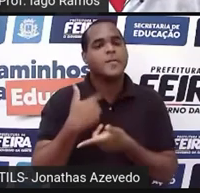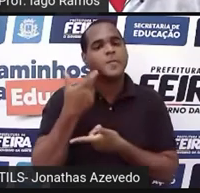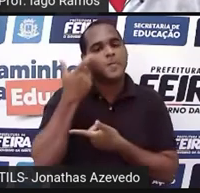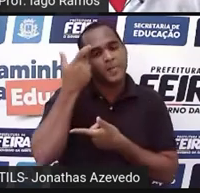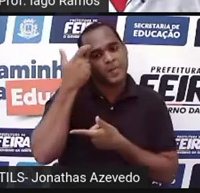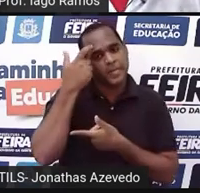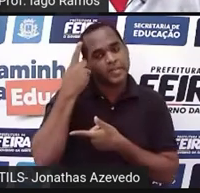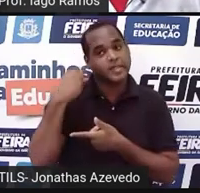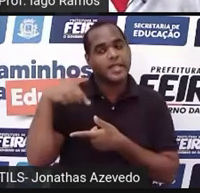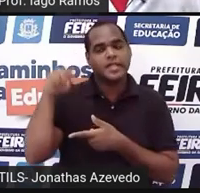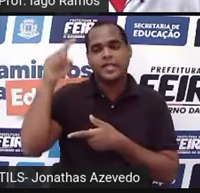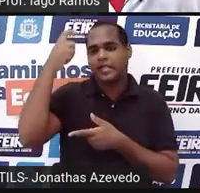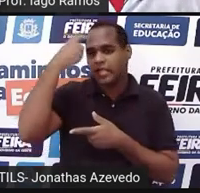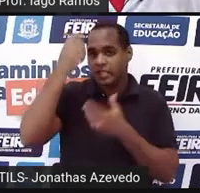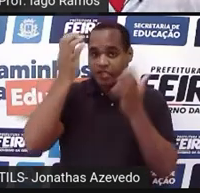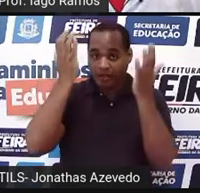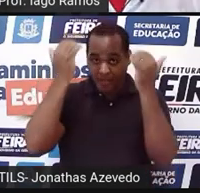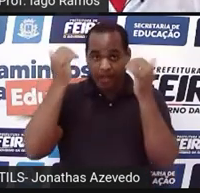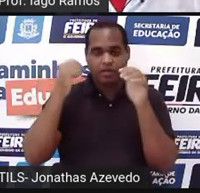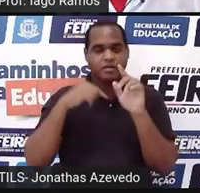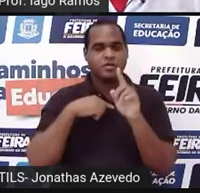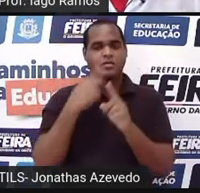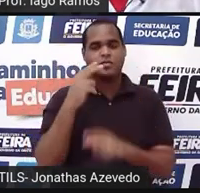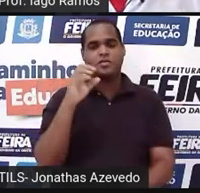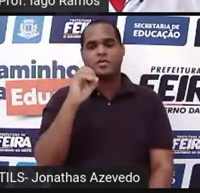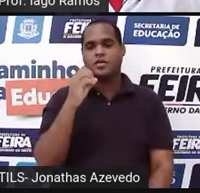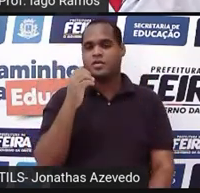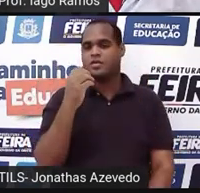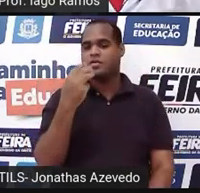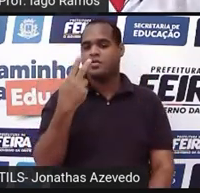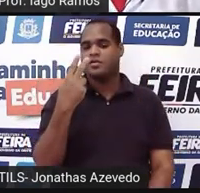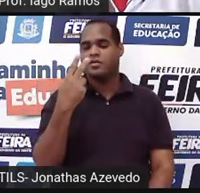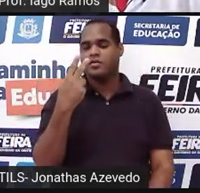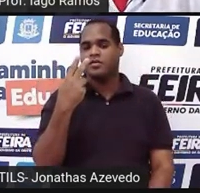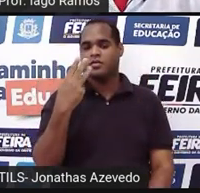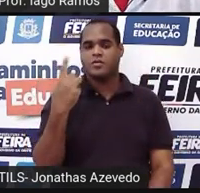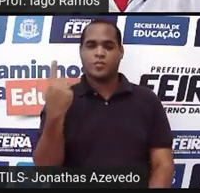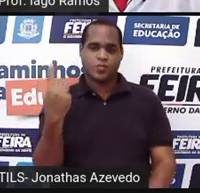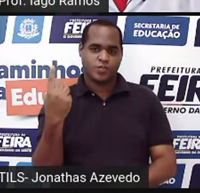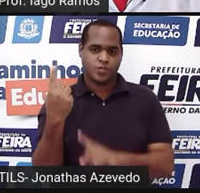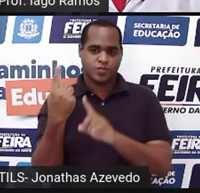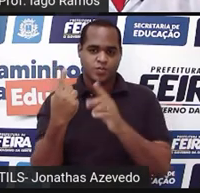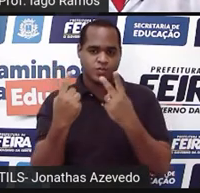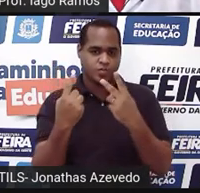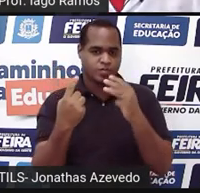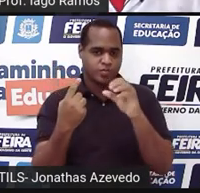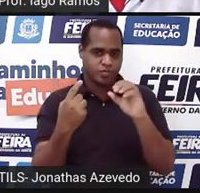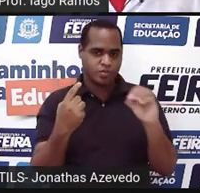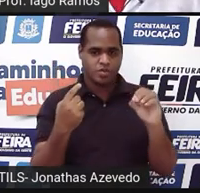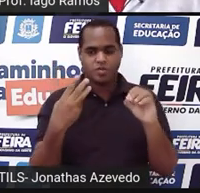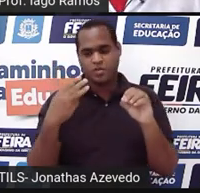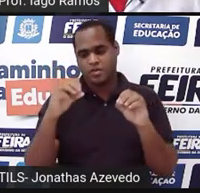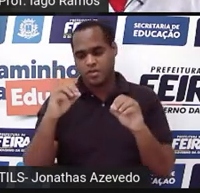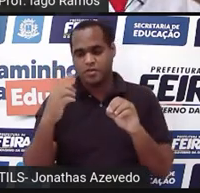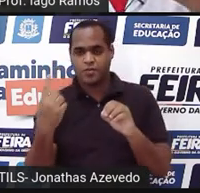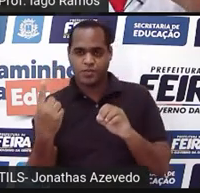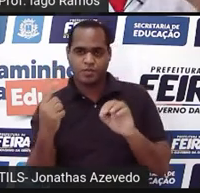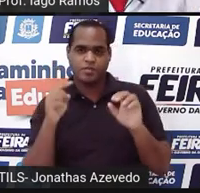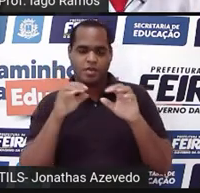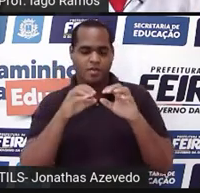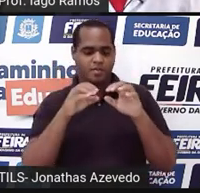nossa cabeça, a gente imagina assim, 231 separa 200, o 31, uma